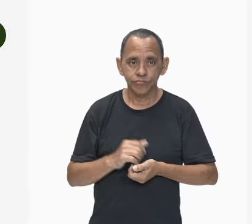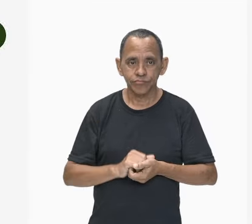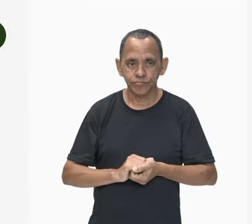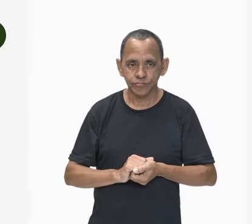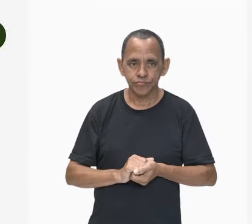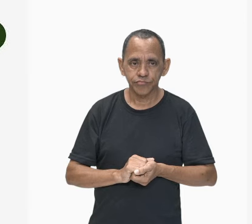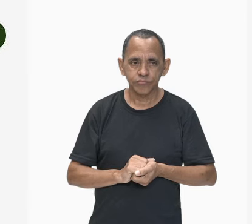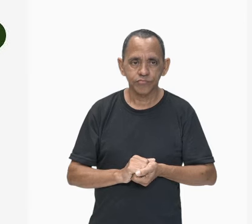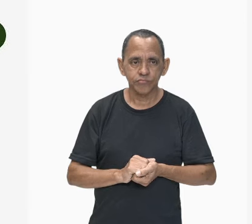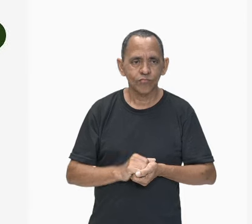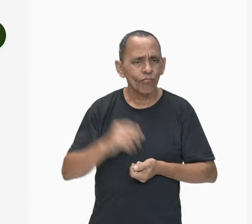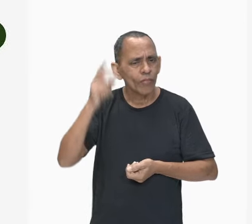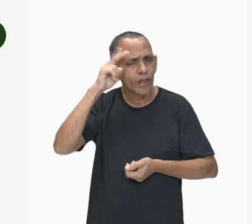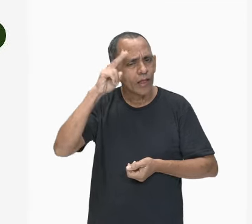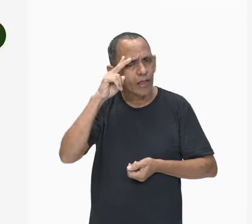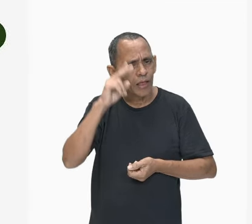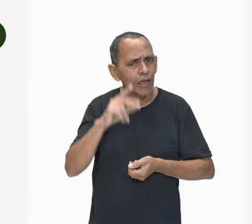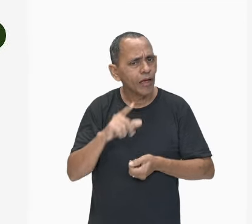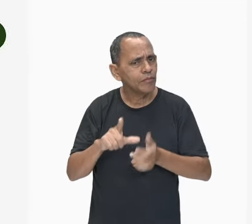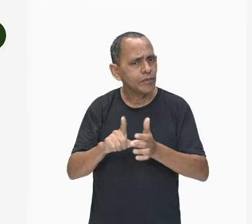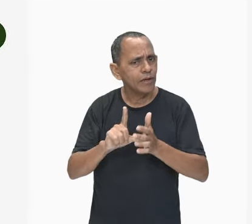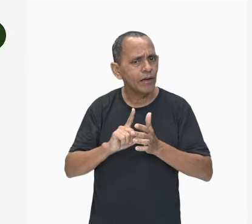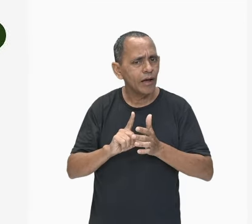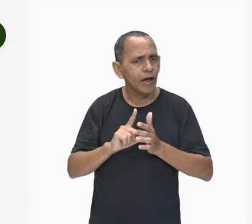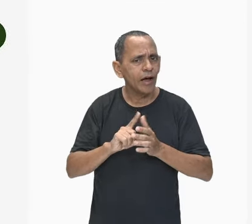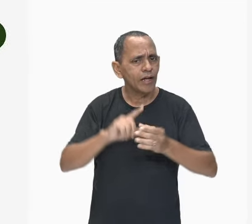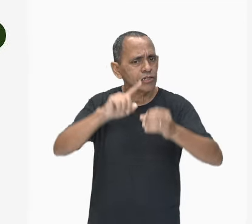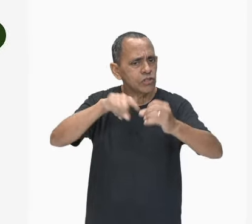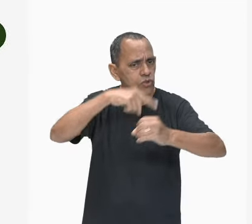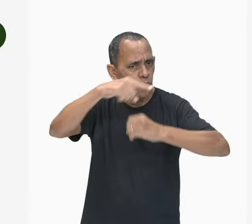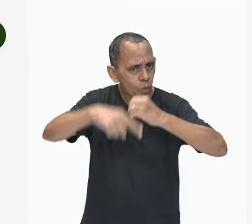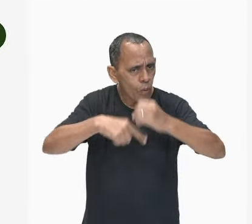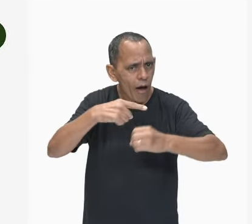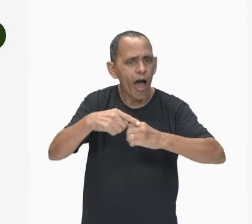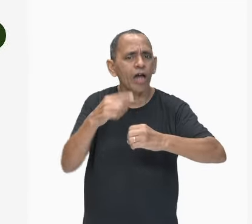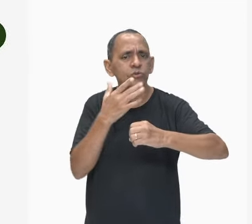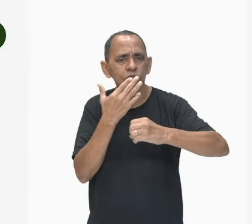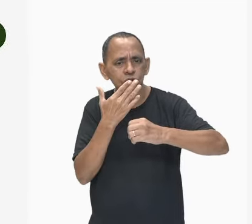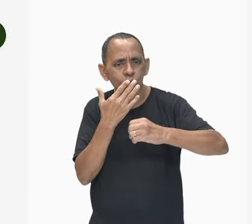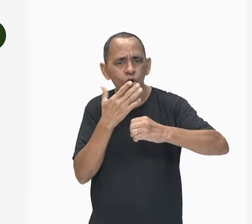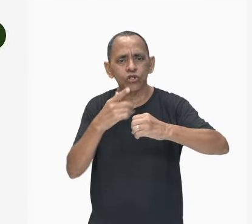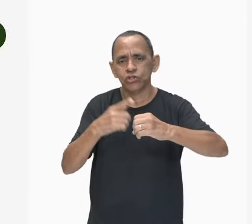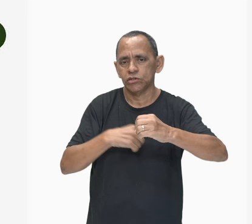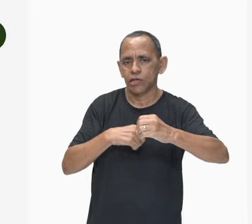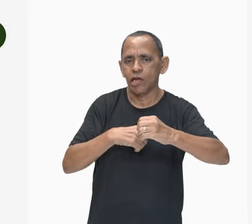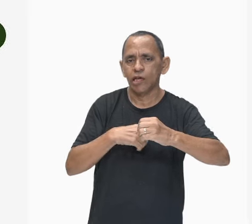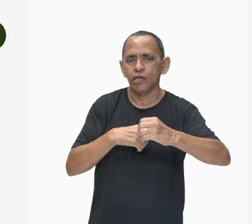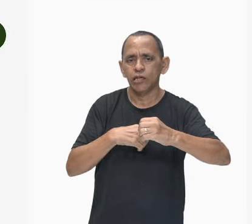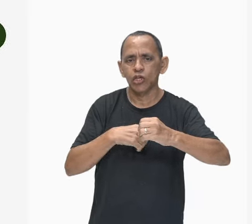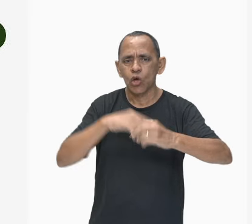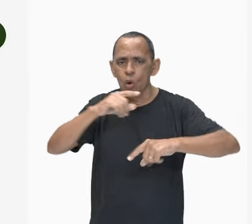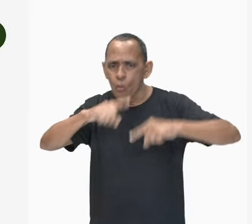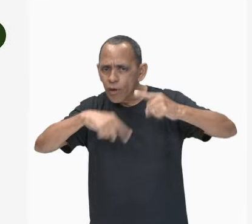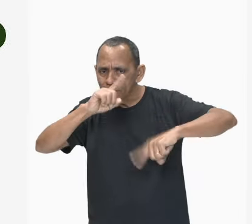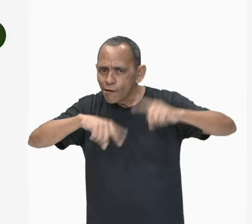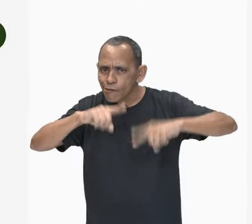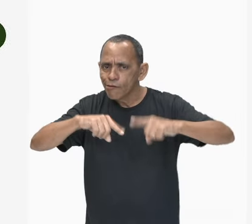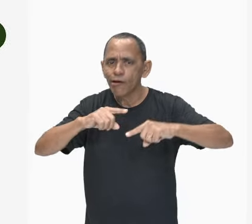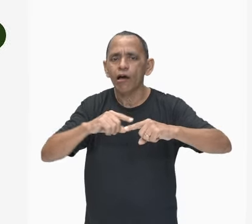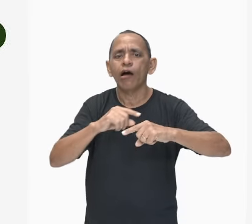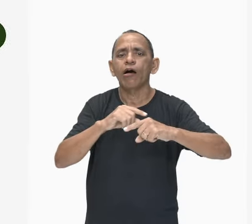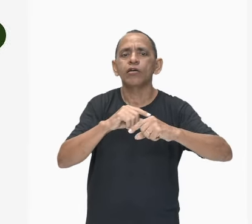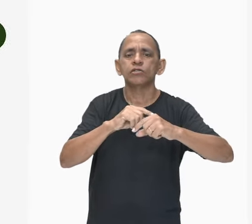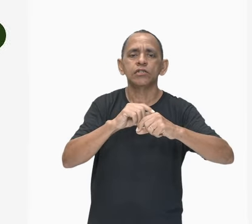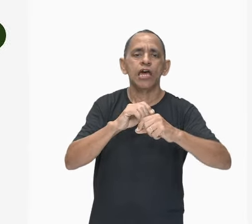Lembram lá do átomo? Olha lá. Que eram aquelas cores? Aí você tem corpos eletrizados. Se